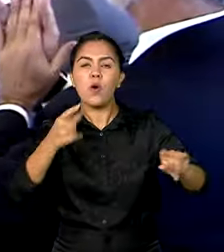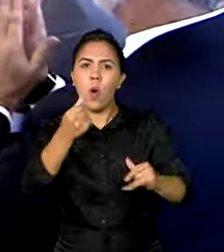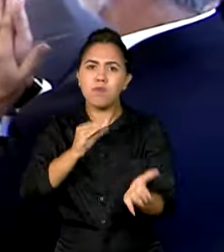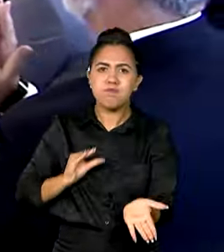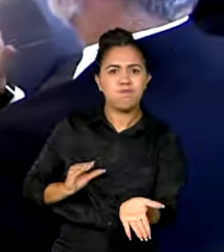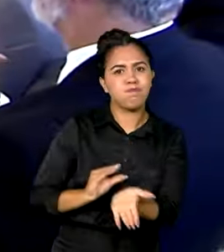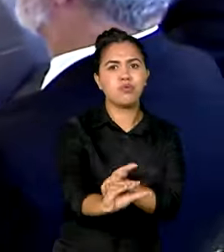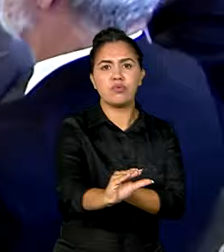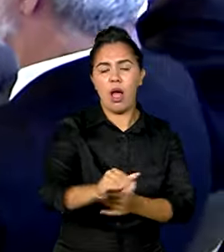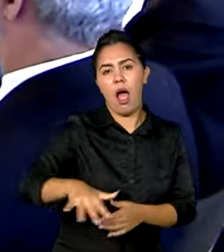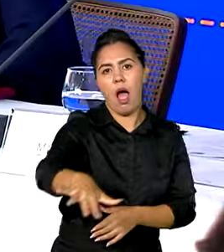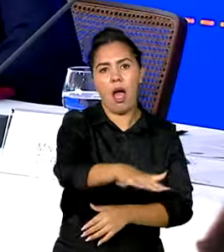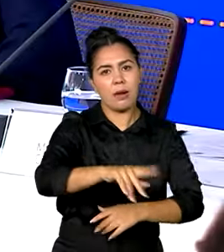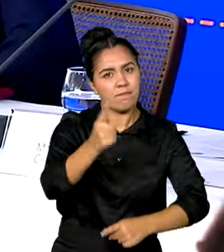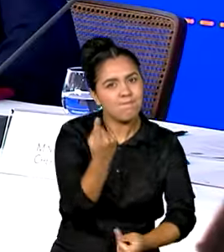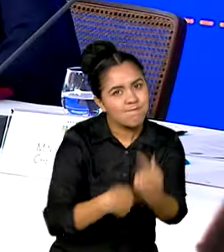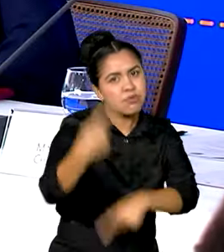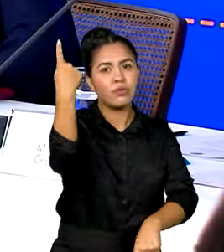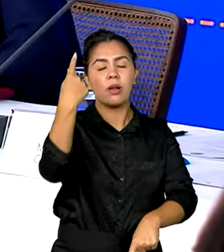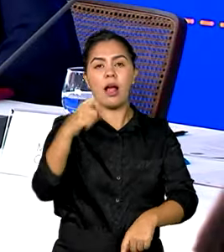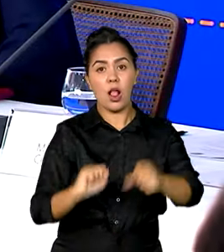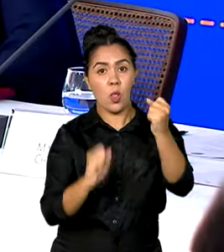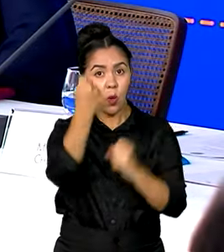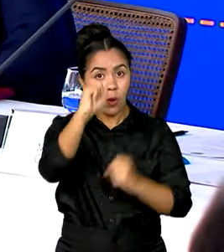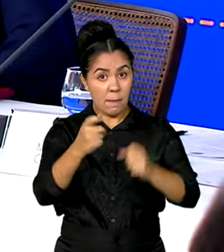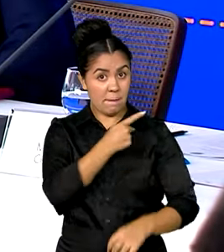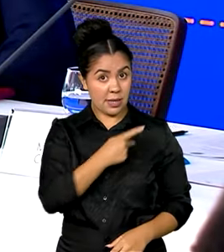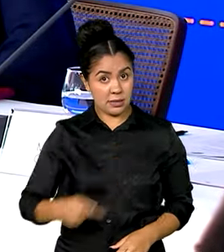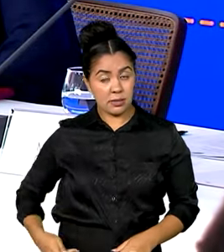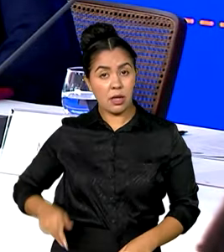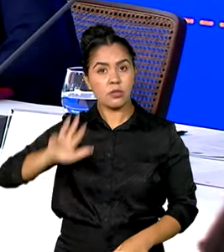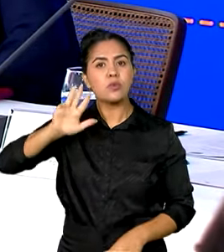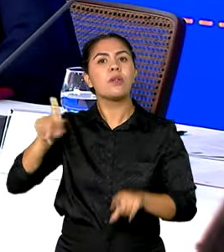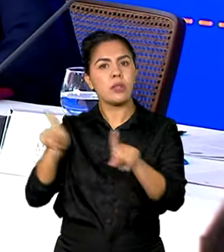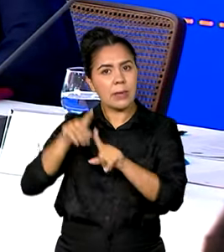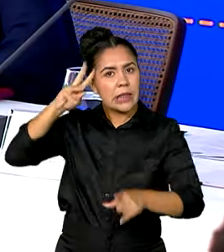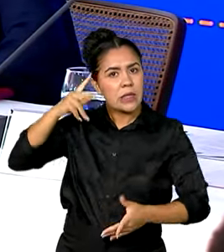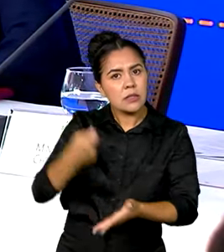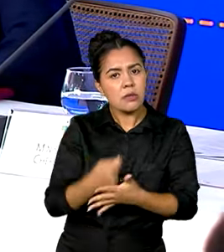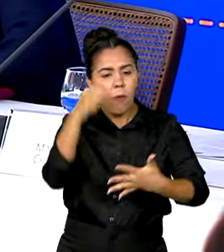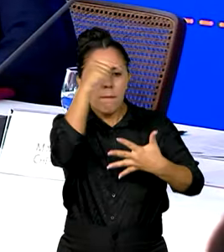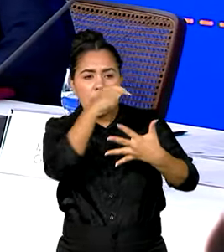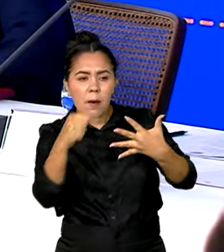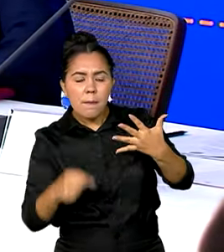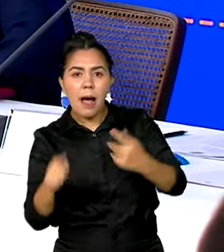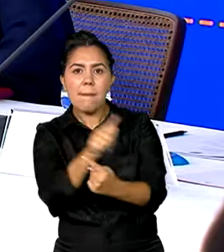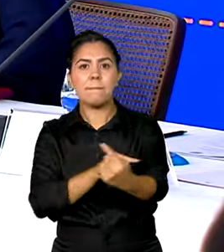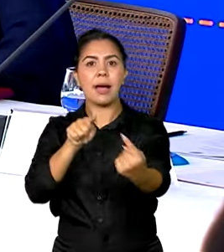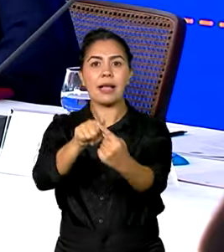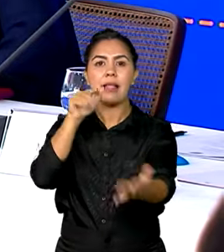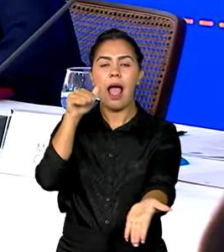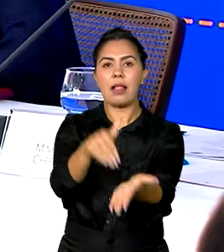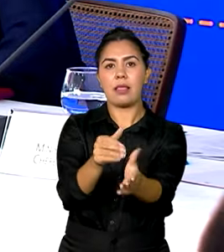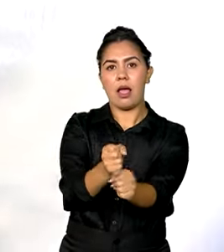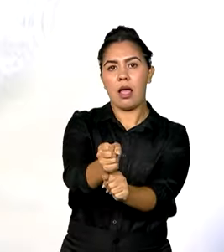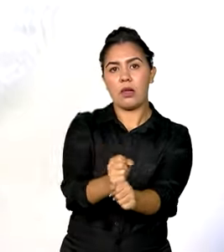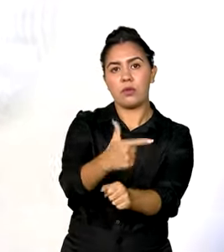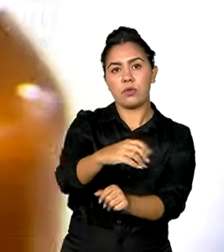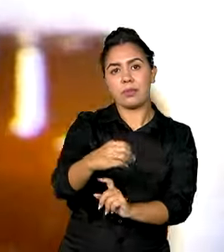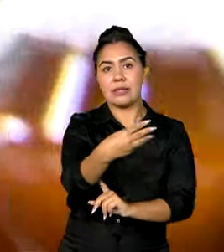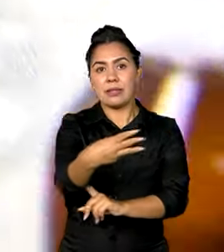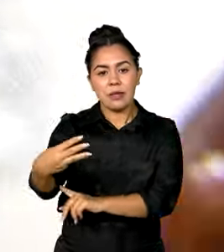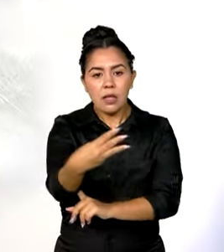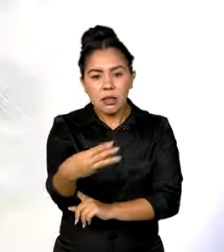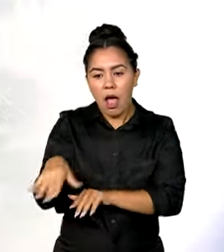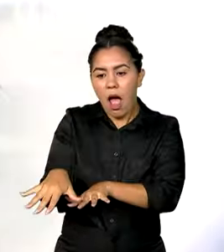alavancar a indústria nacional. O presidente Lula também estabeleceu metas até 2033 para o setor em